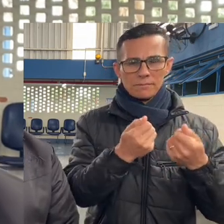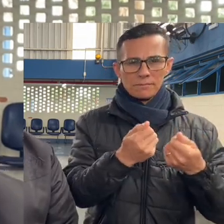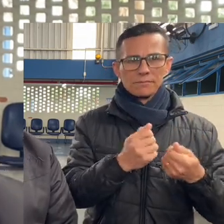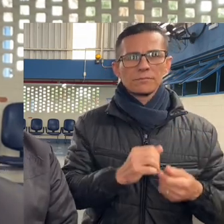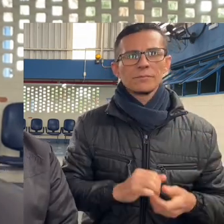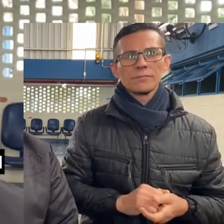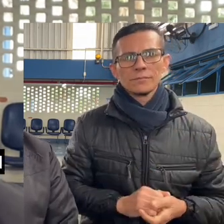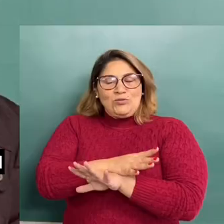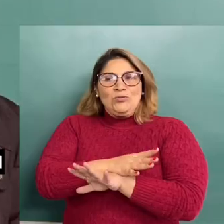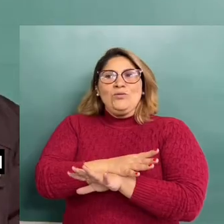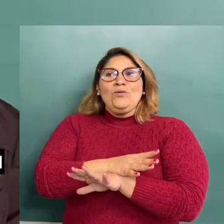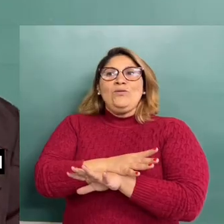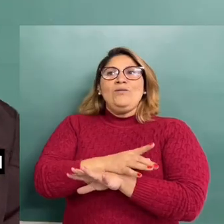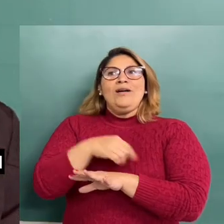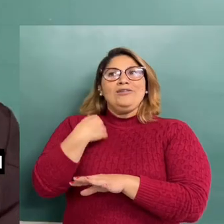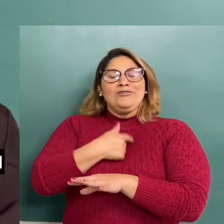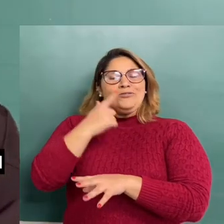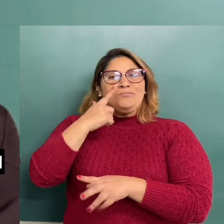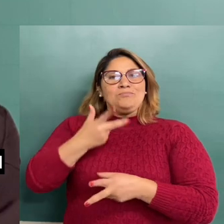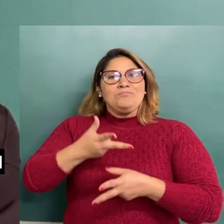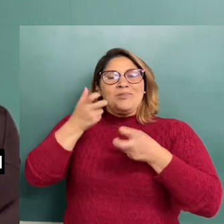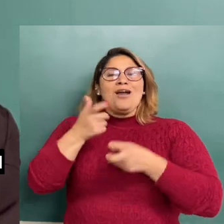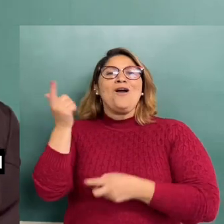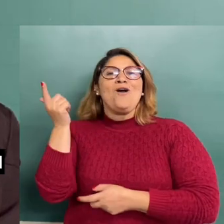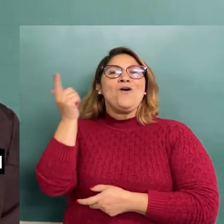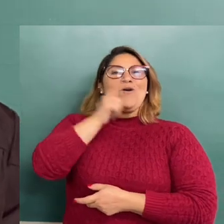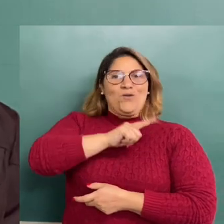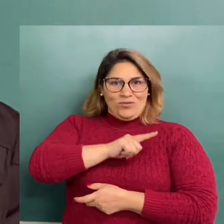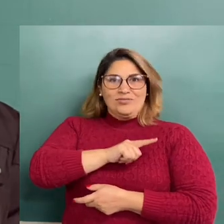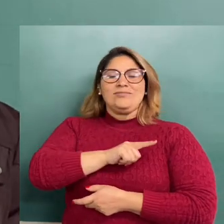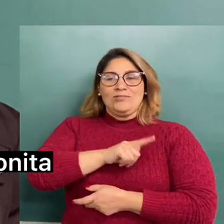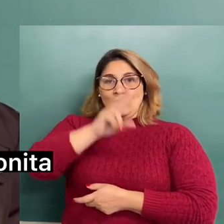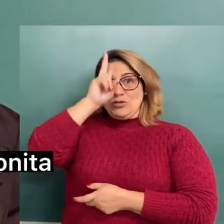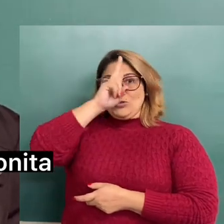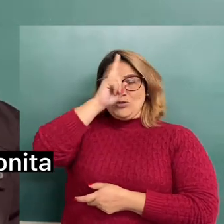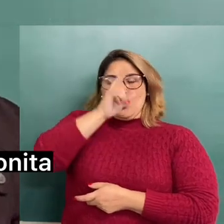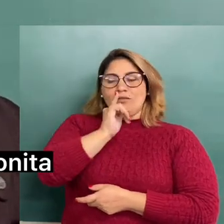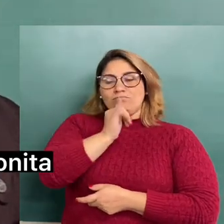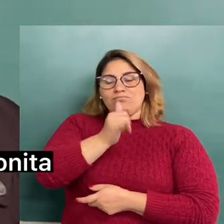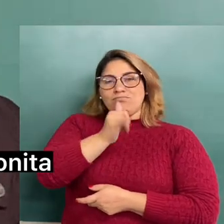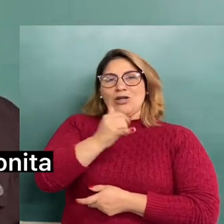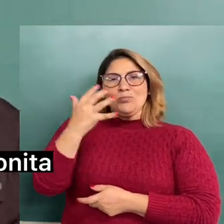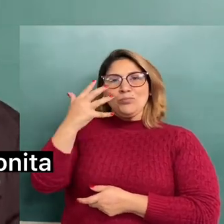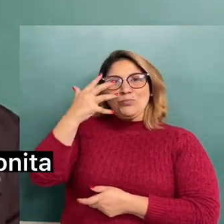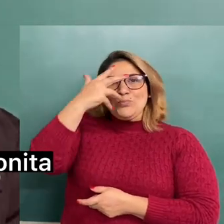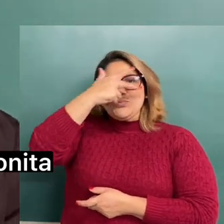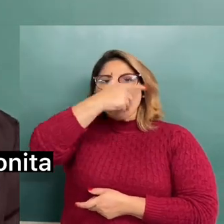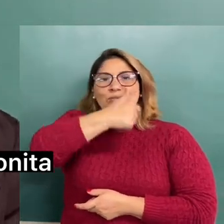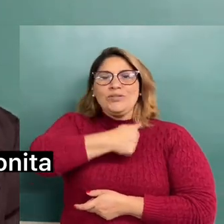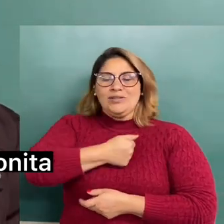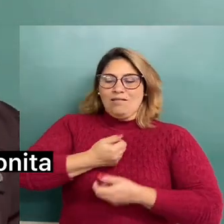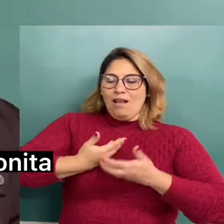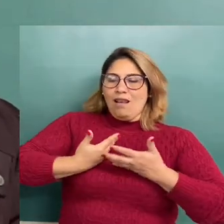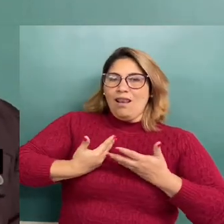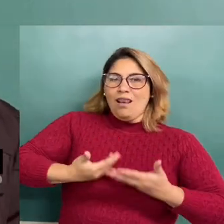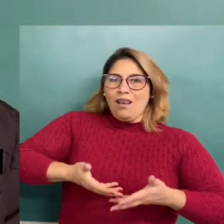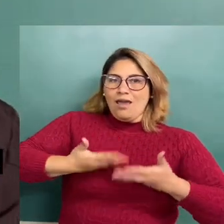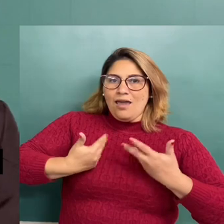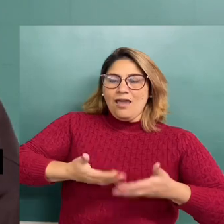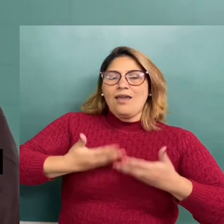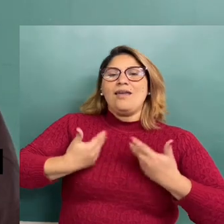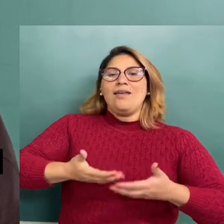maravilhosa. A gente viu que a gente conseguiu trazer essas histórias de uma forma bonita,